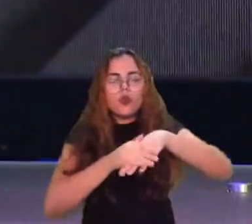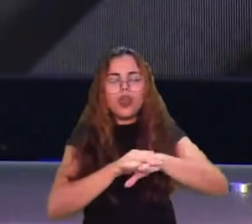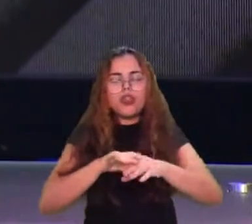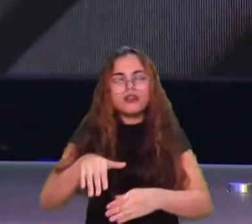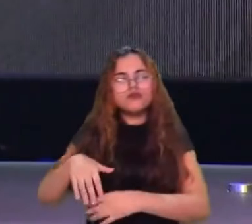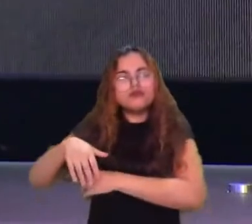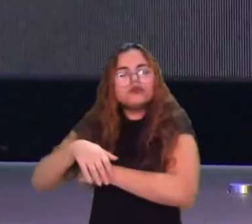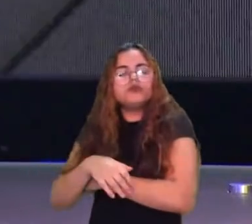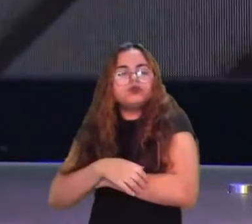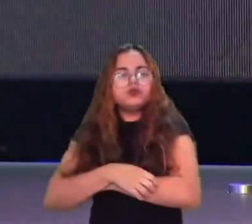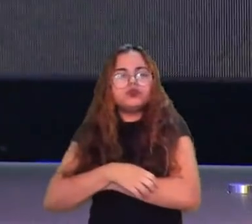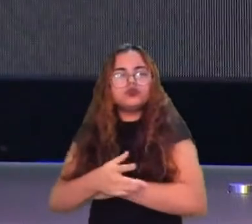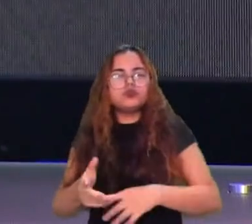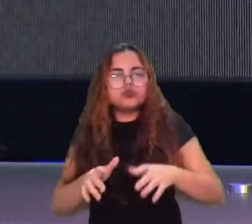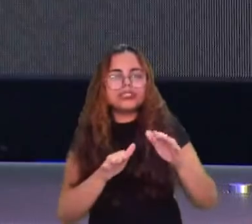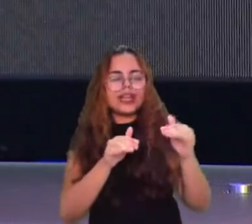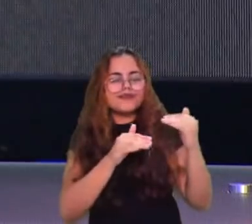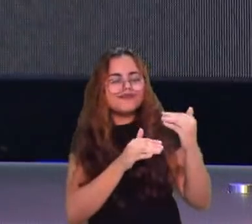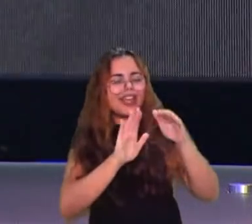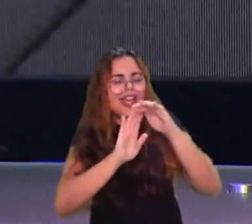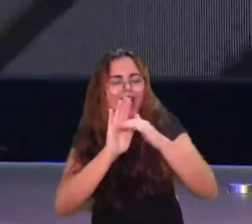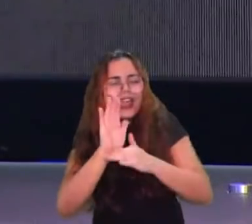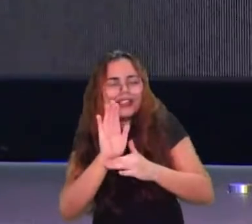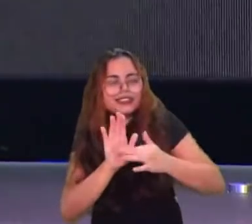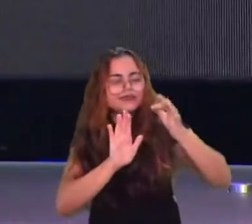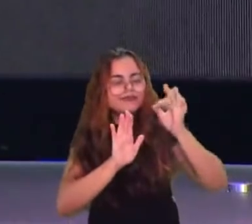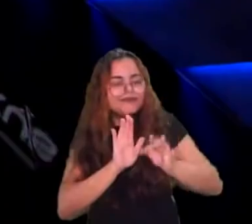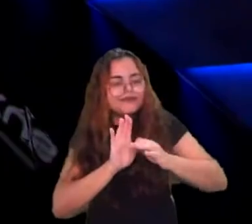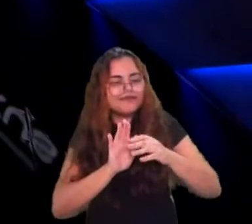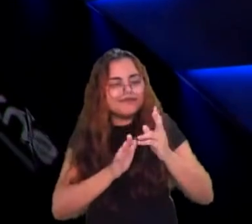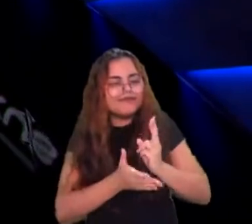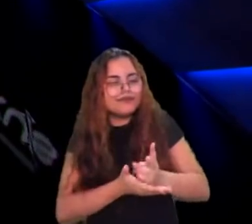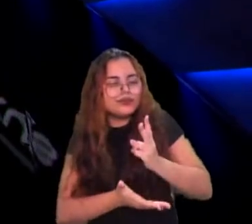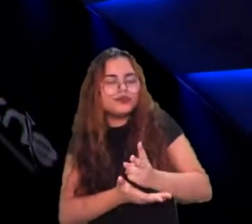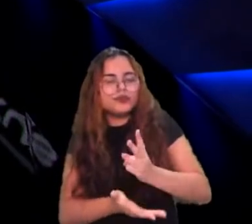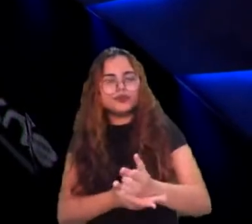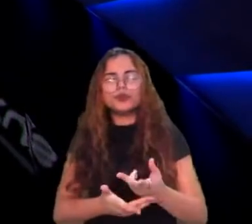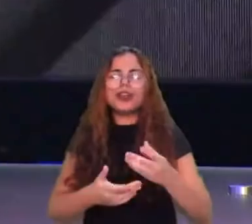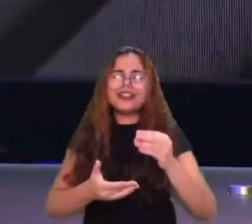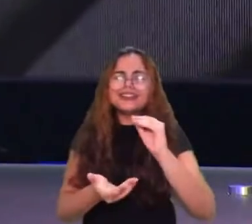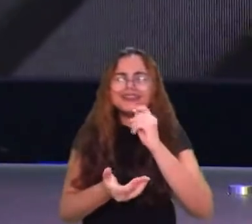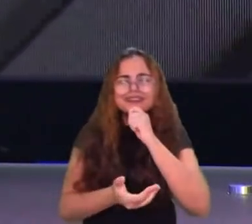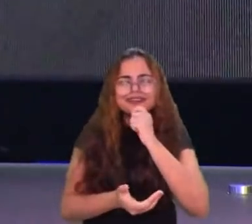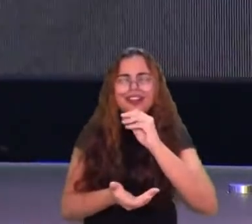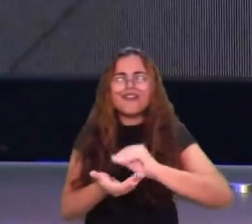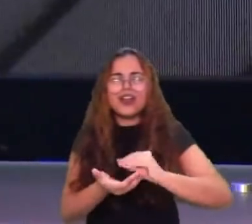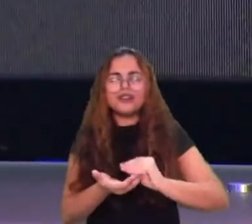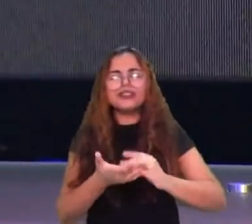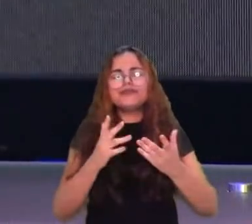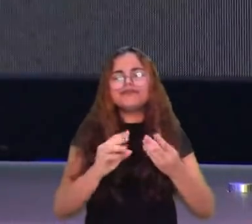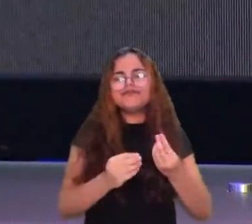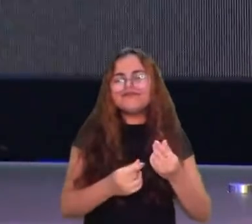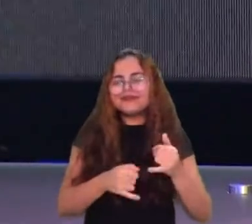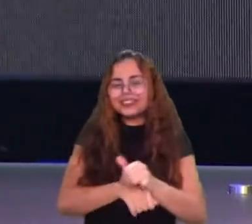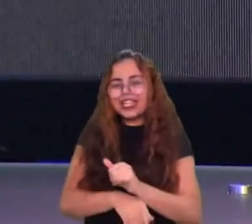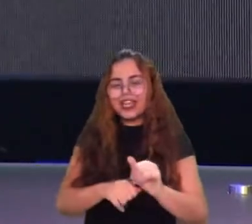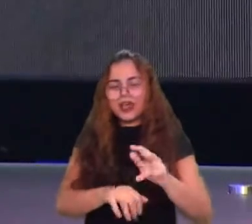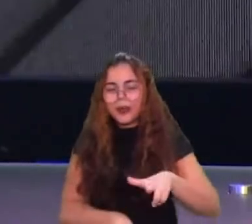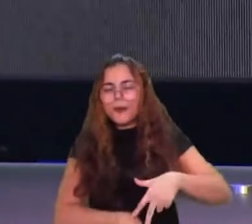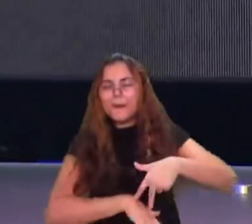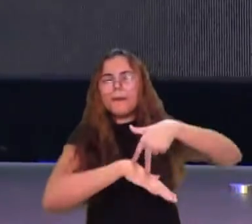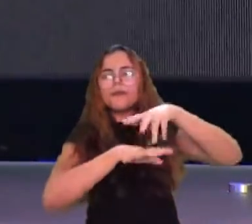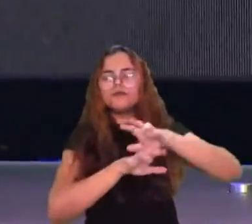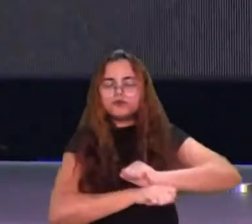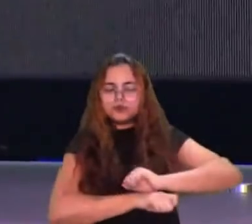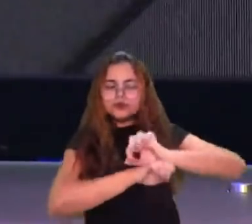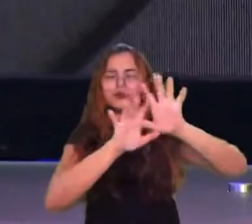talento, falta o talento pra finalizar, entendeu? Não é um time que você fala, pô, esse time aqui tá pronto pra ser campeão. Eu não acho que a Liberty tá